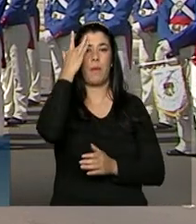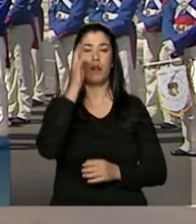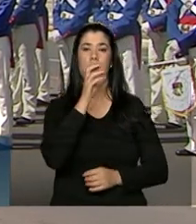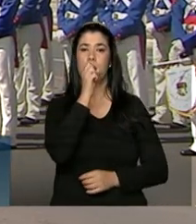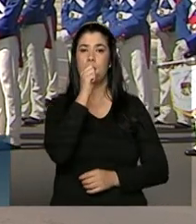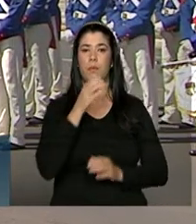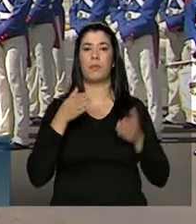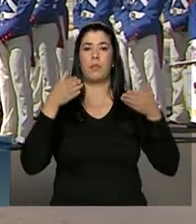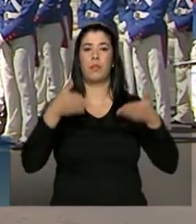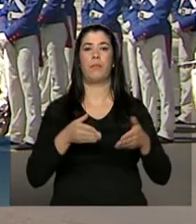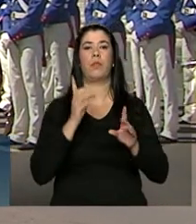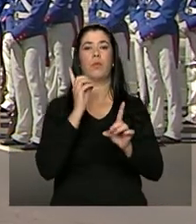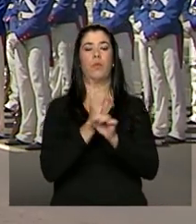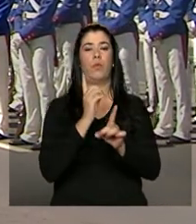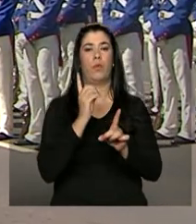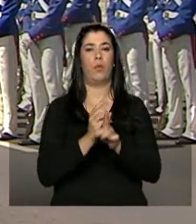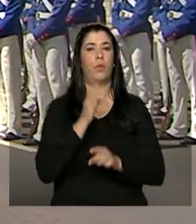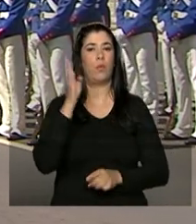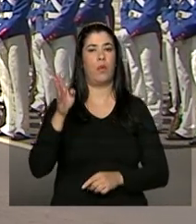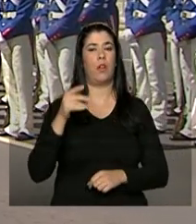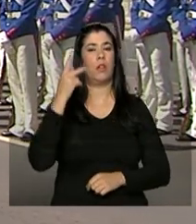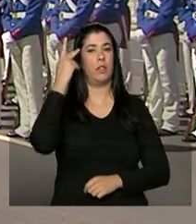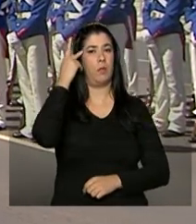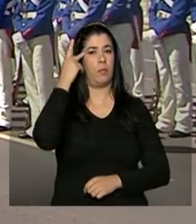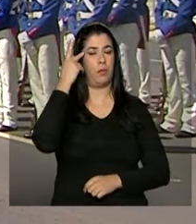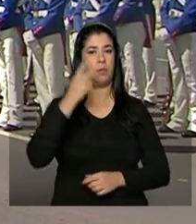encontro empresarial em São Paulo.